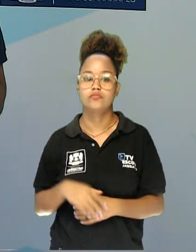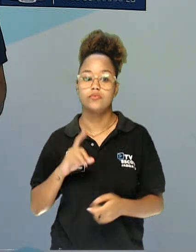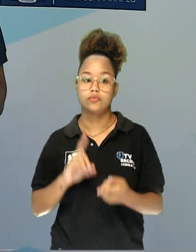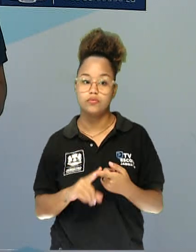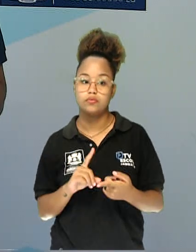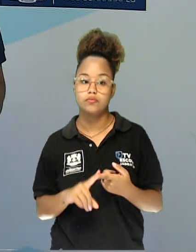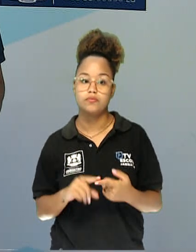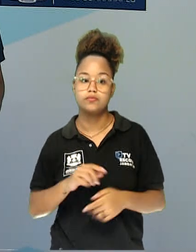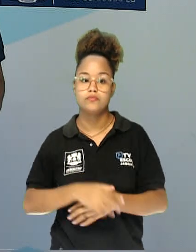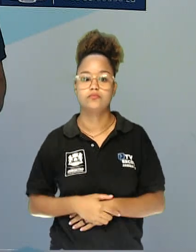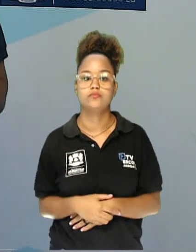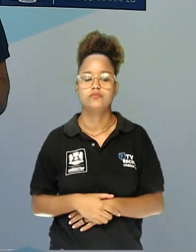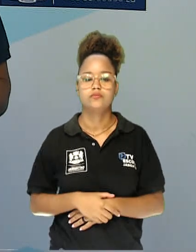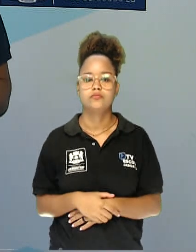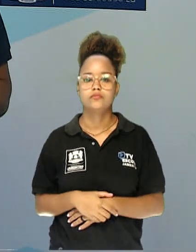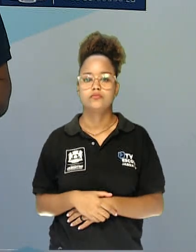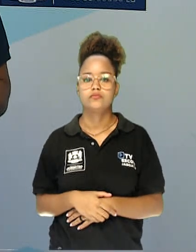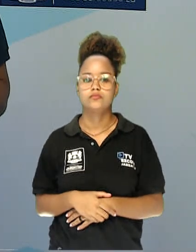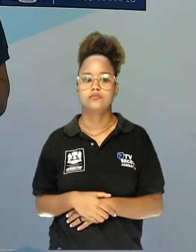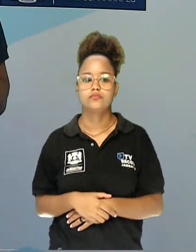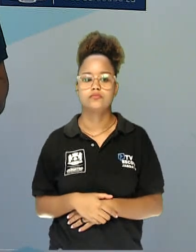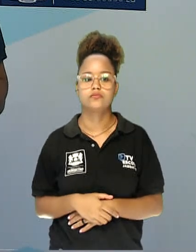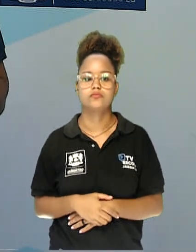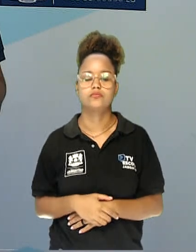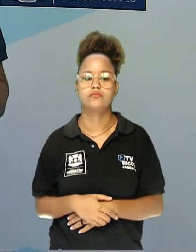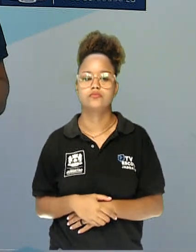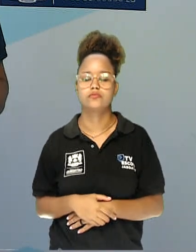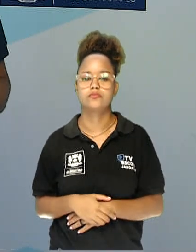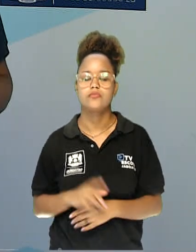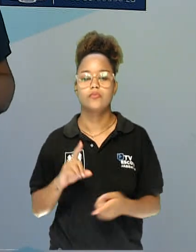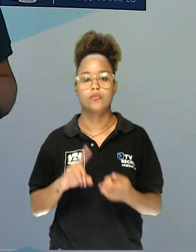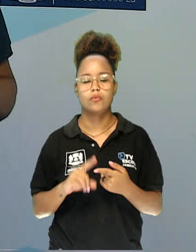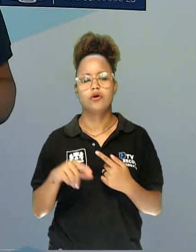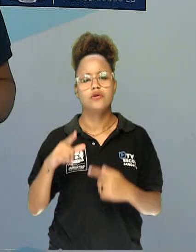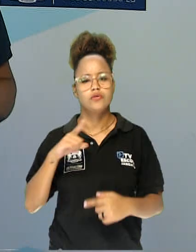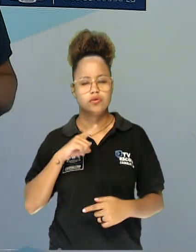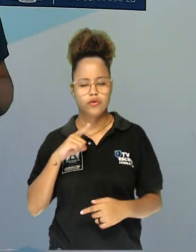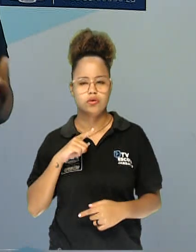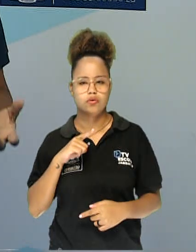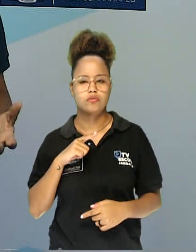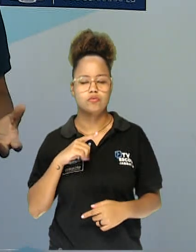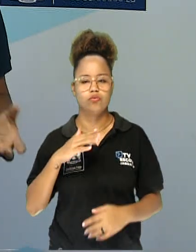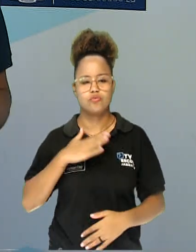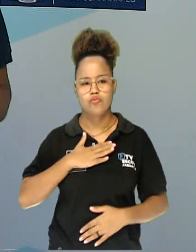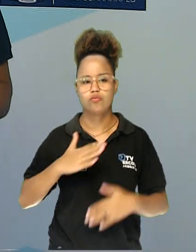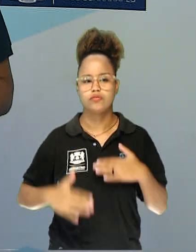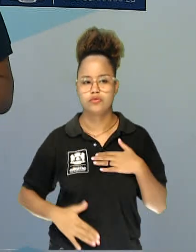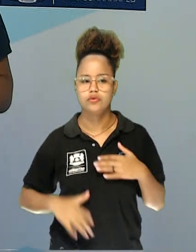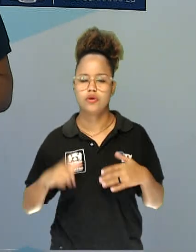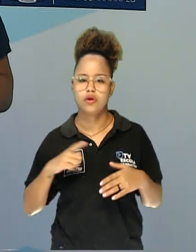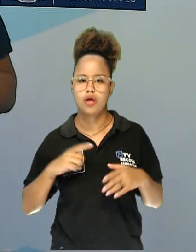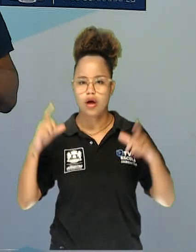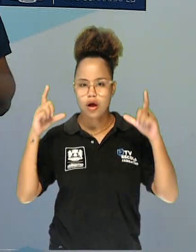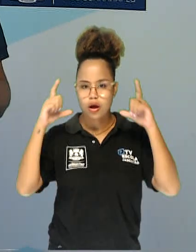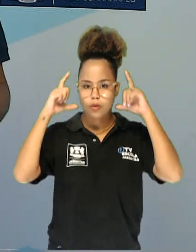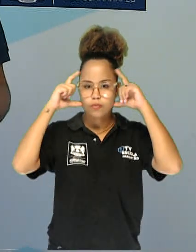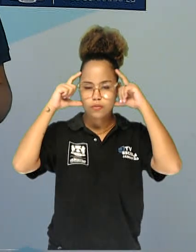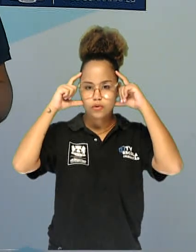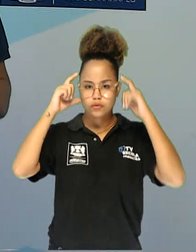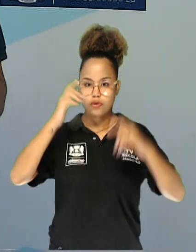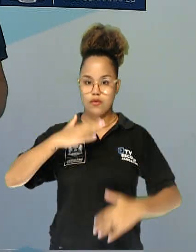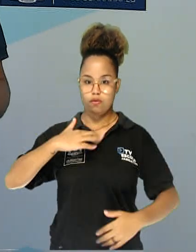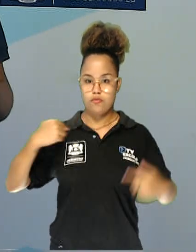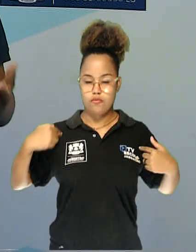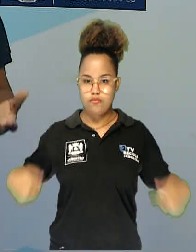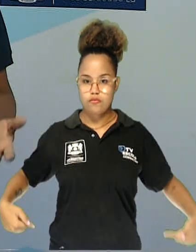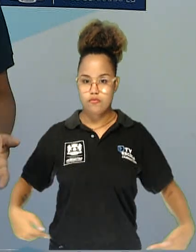o corpo é formado por cabeça, tronco